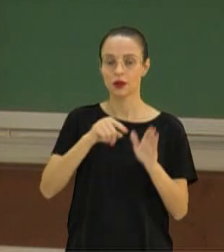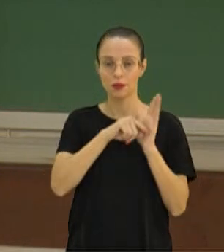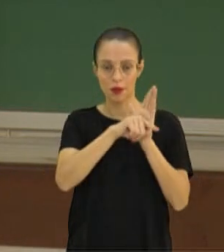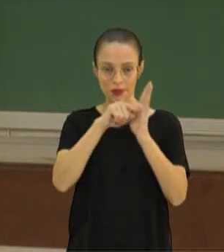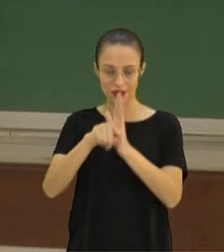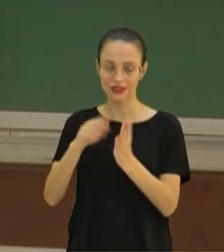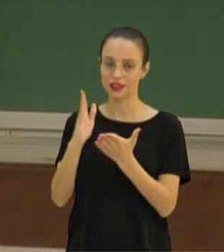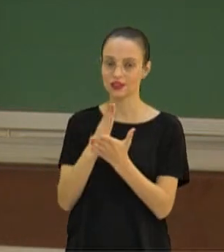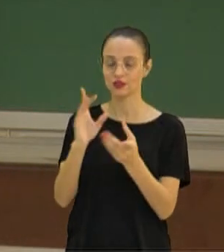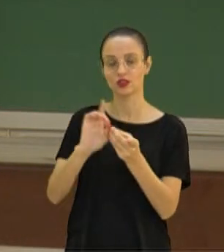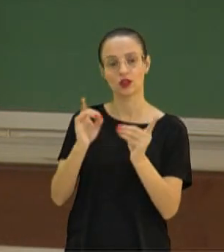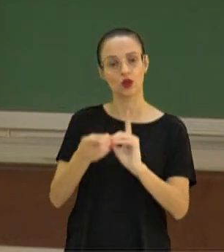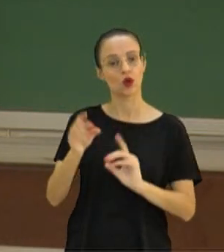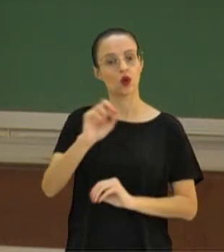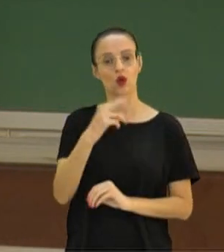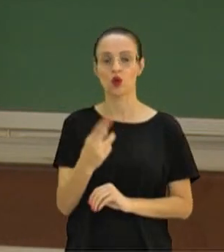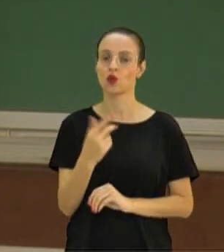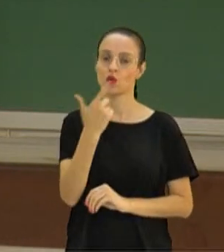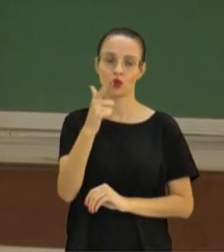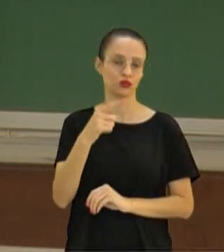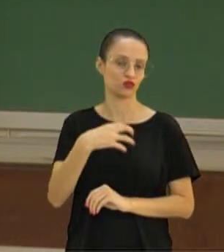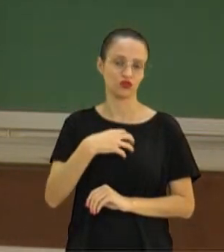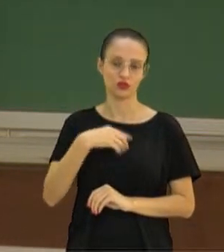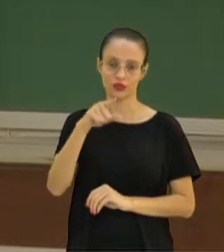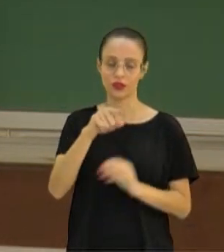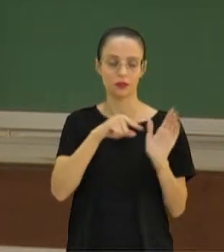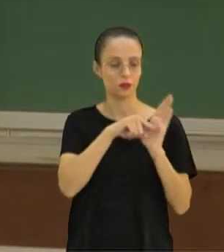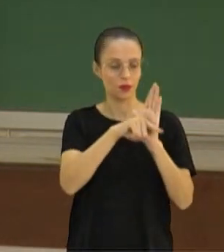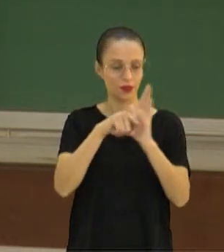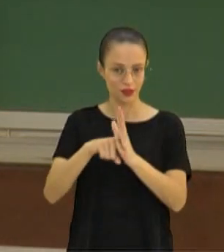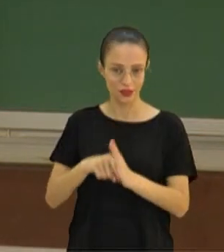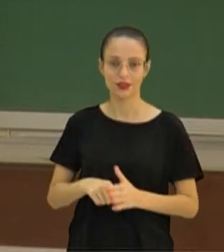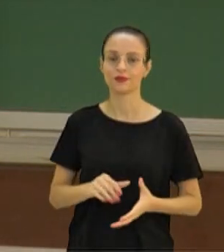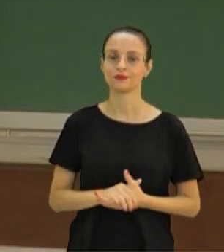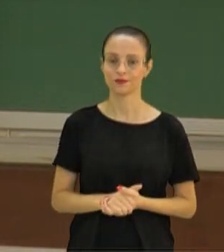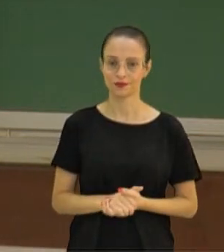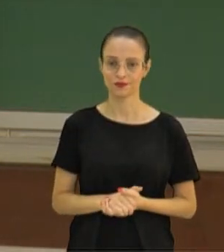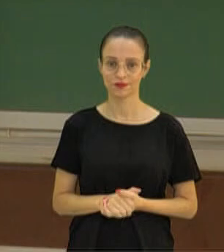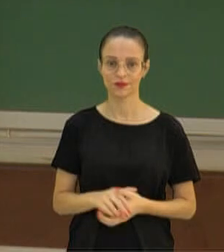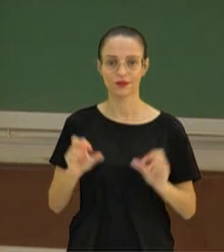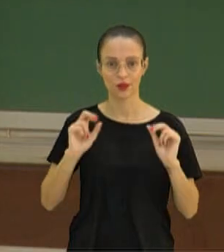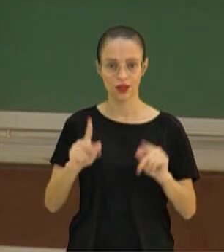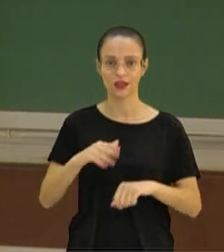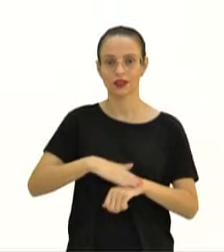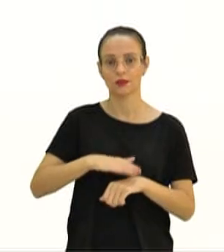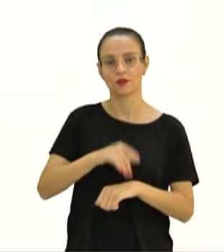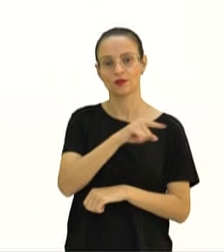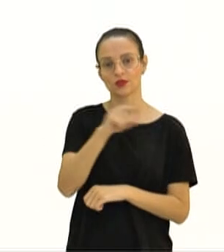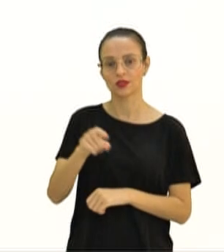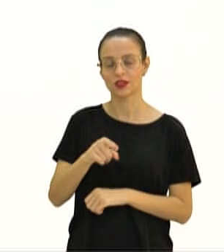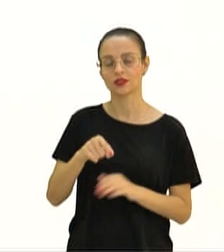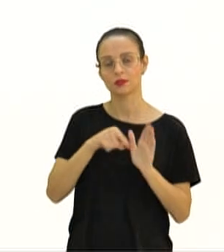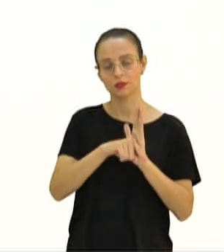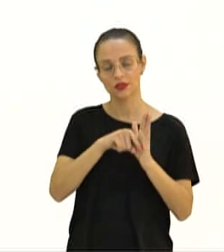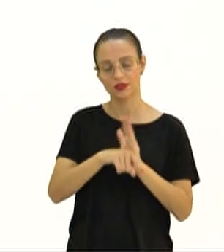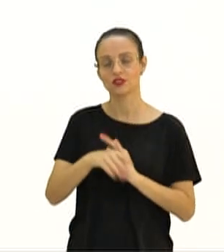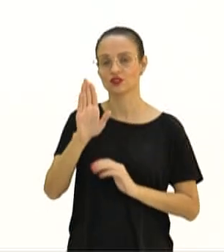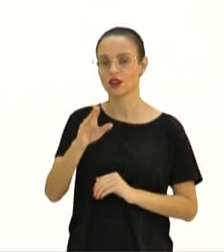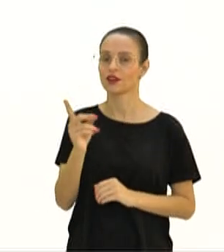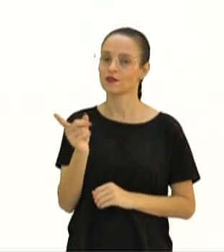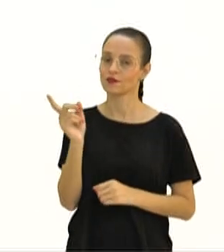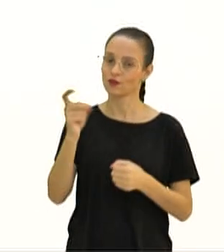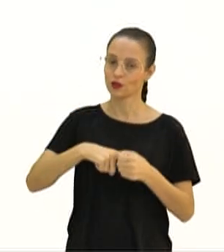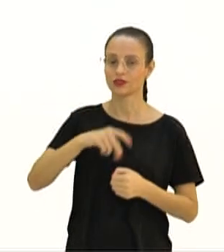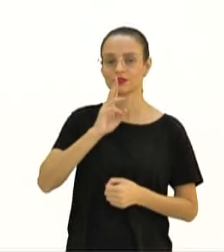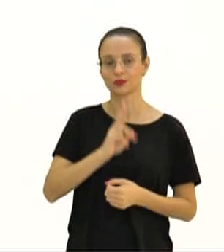livro didático ou em alguma outra fonte que você tenha de recurso para estar utilizando. Tudo bem? Tempinho para vocês poderem fazer a pesquisa e já estamos com a